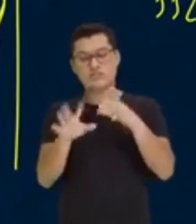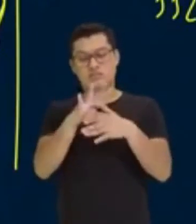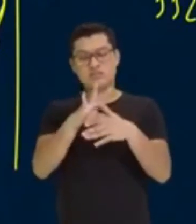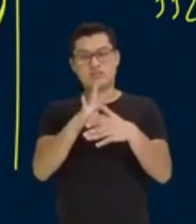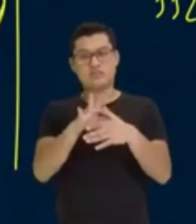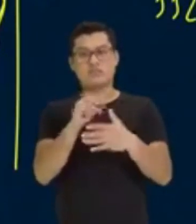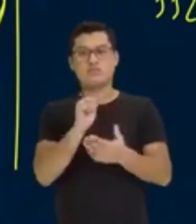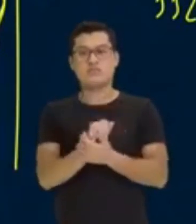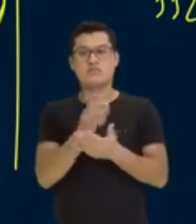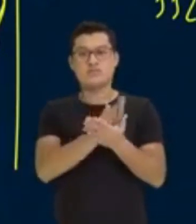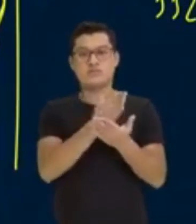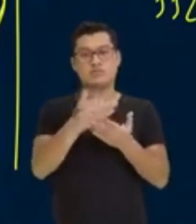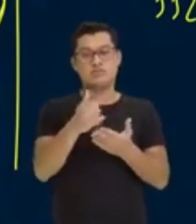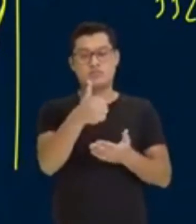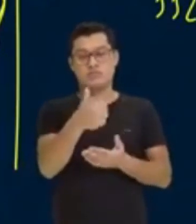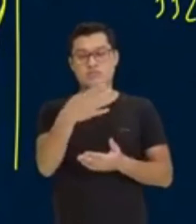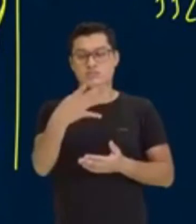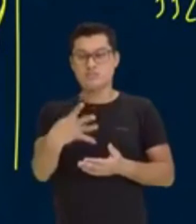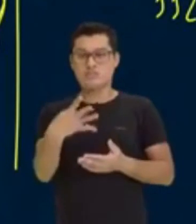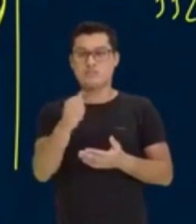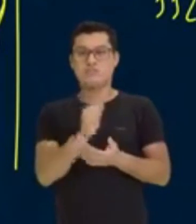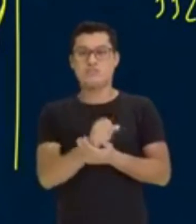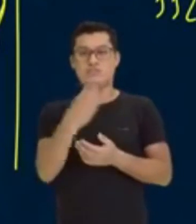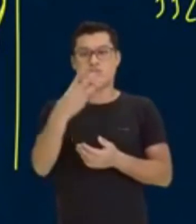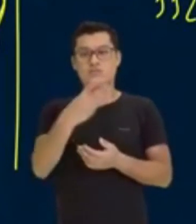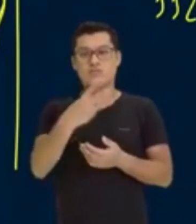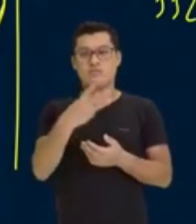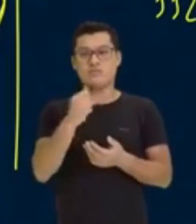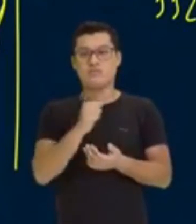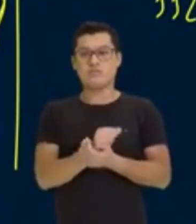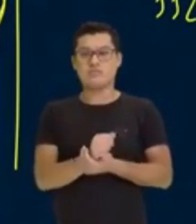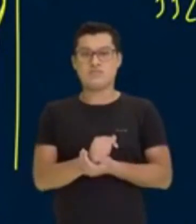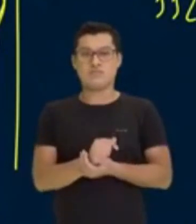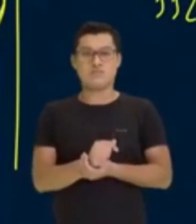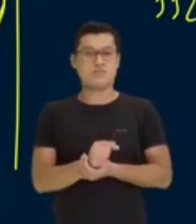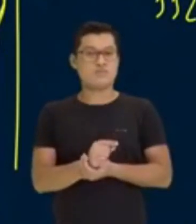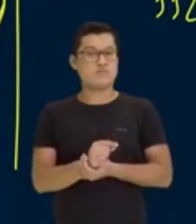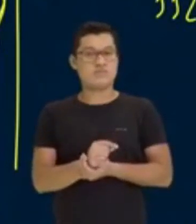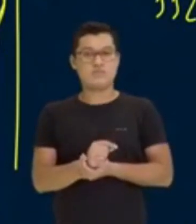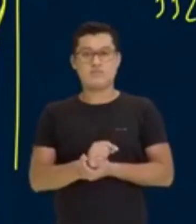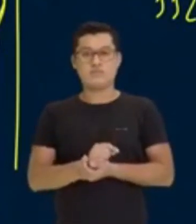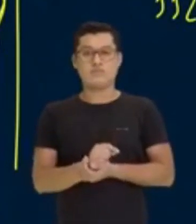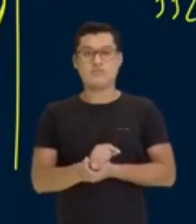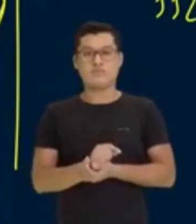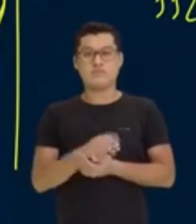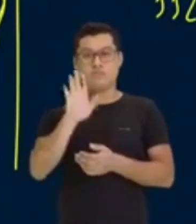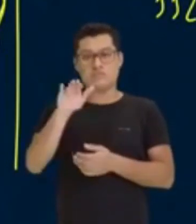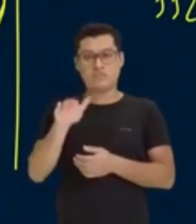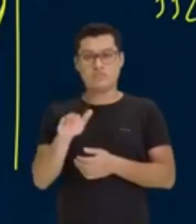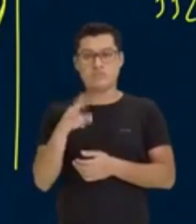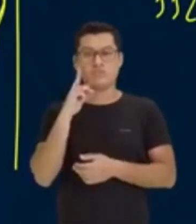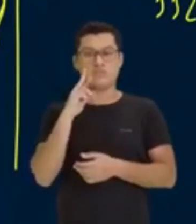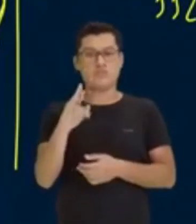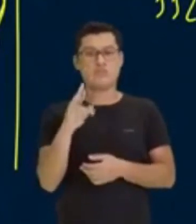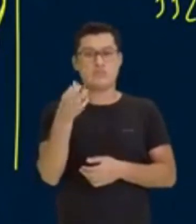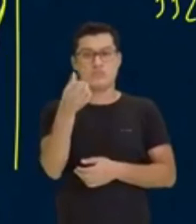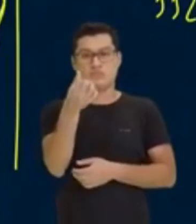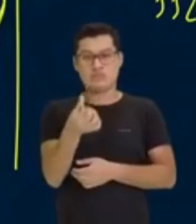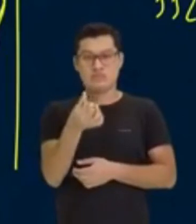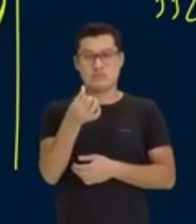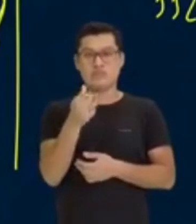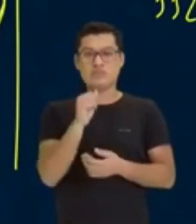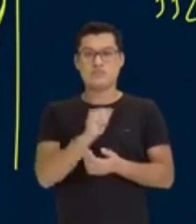Se vai diminuir, passa de 14 pra quanto? Pra 33? Não. Pra 78, não. Não e não. Se vai diminuir, resposta correta.